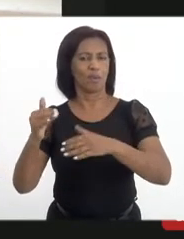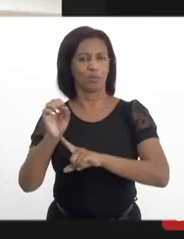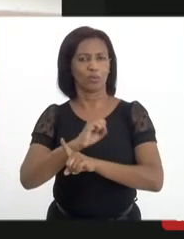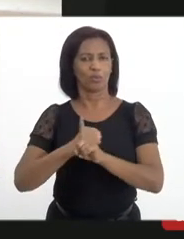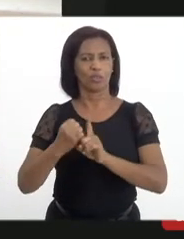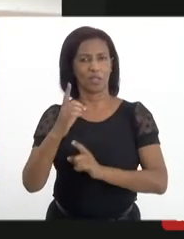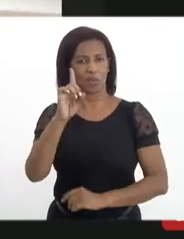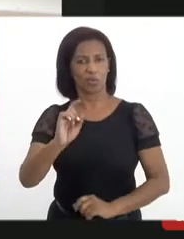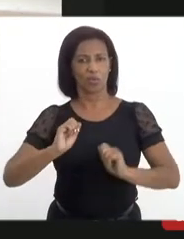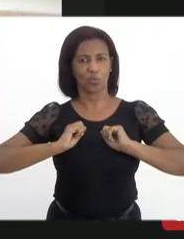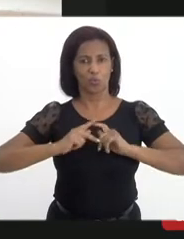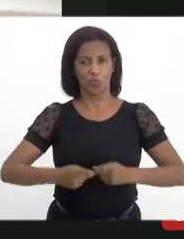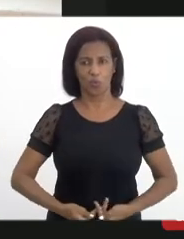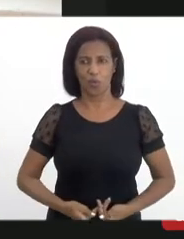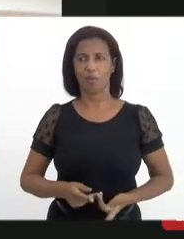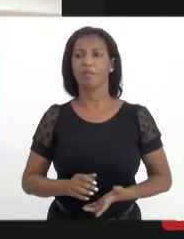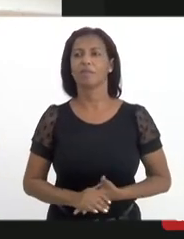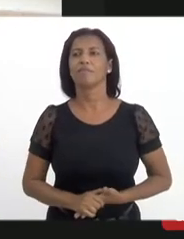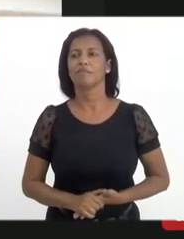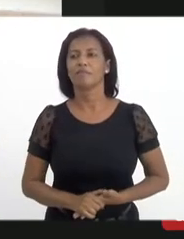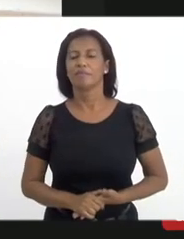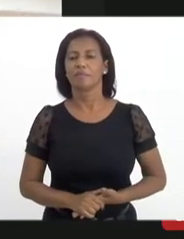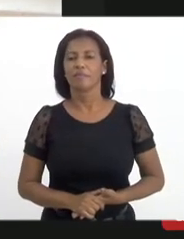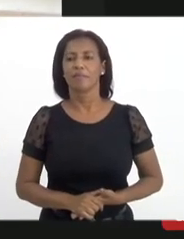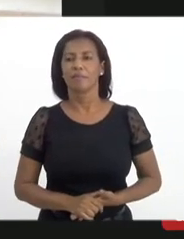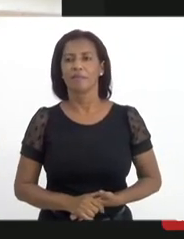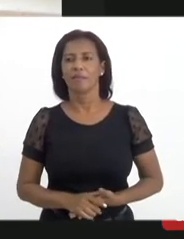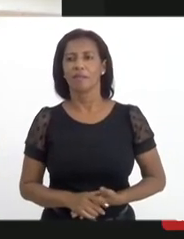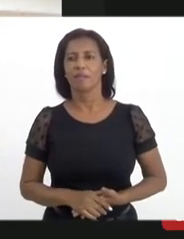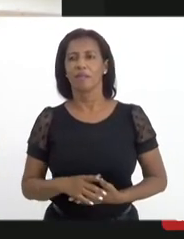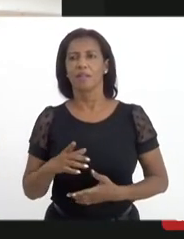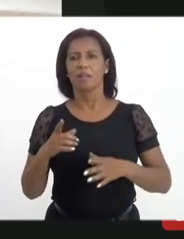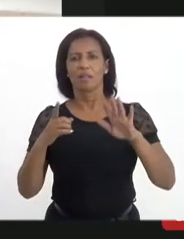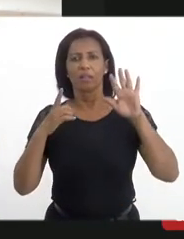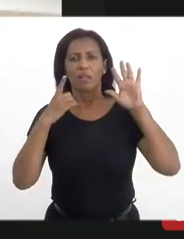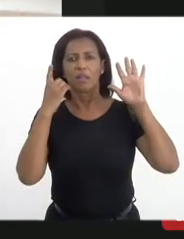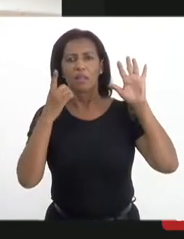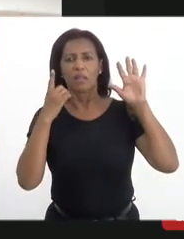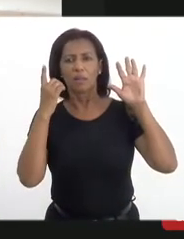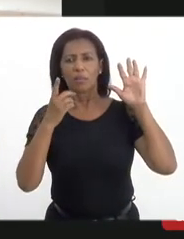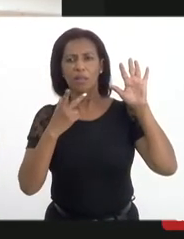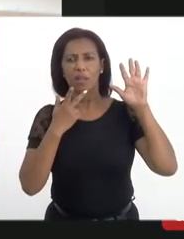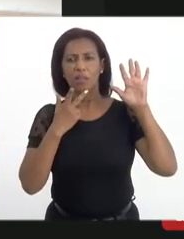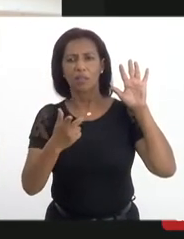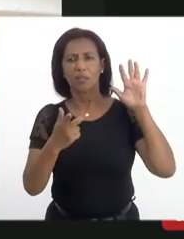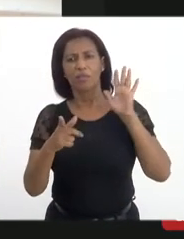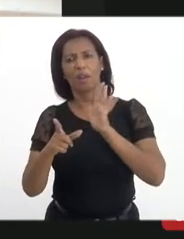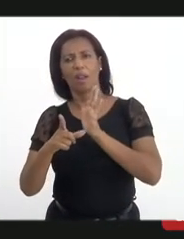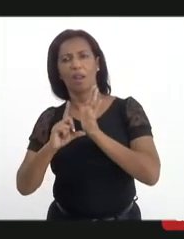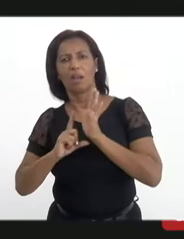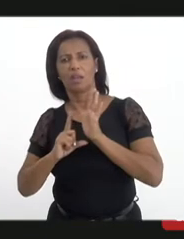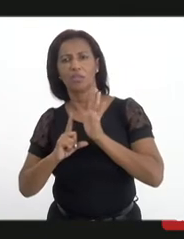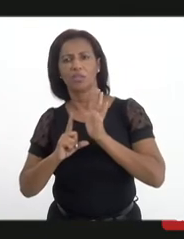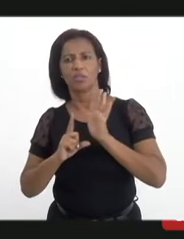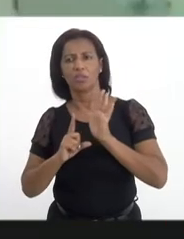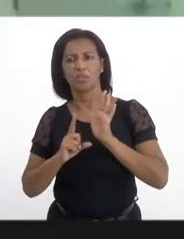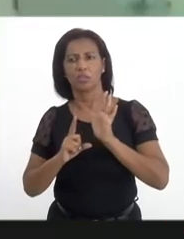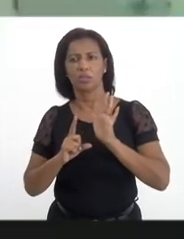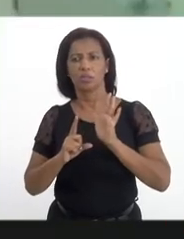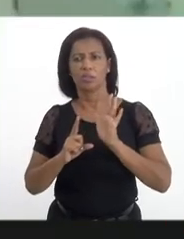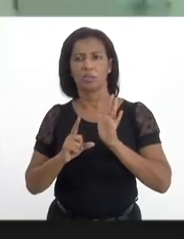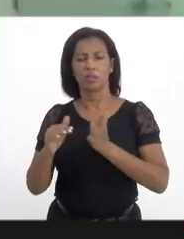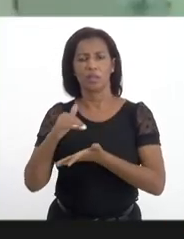Humanos. Obrigado por aceitar. Deputado, desculpa. Vou fazer uma fala aqui antes da Anne ou não?